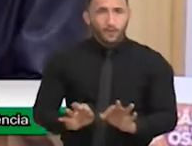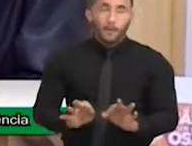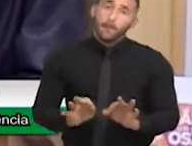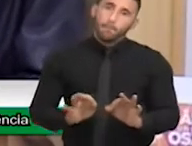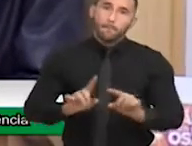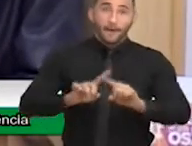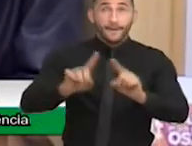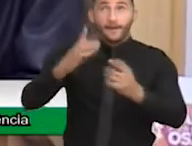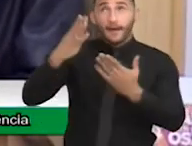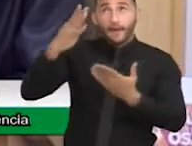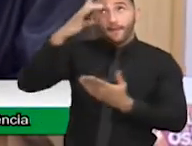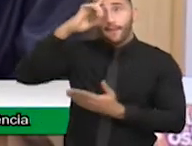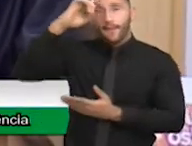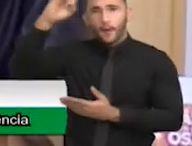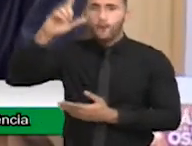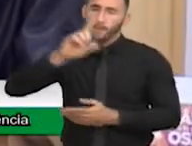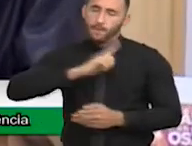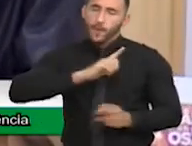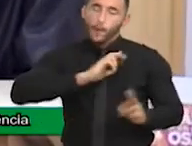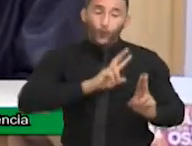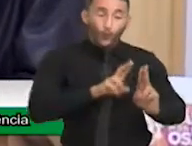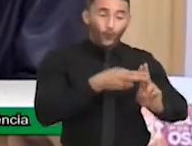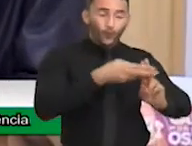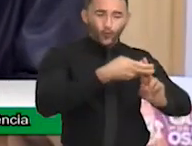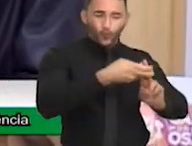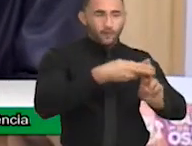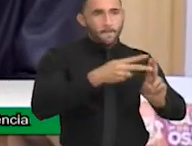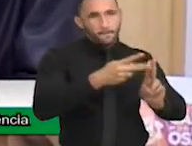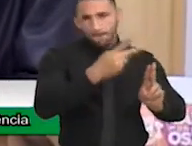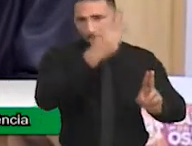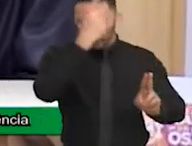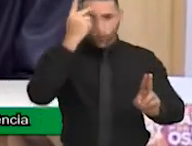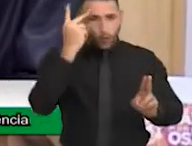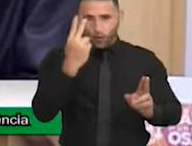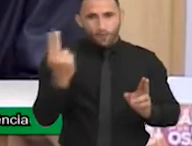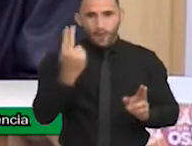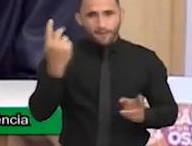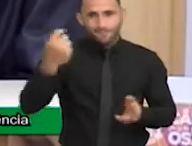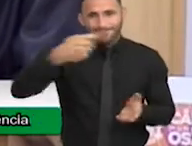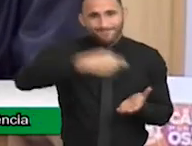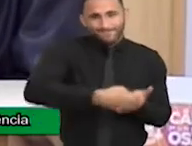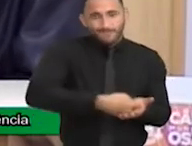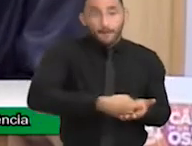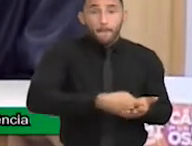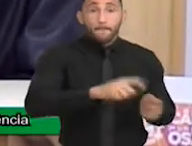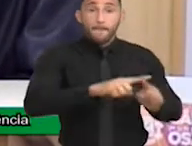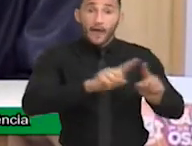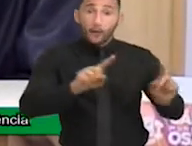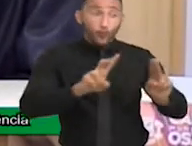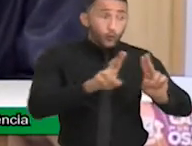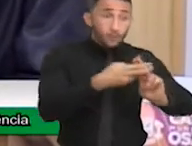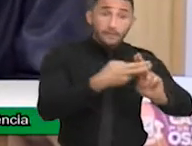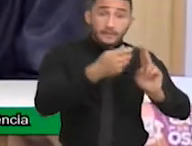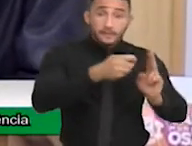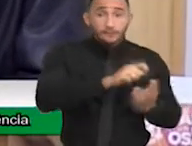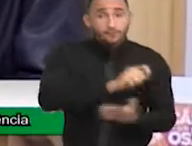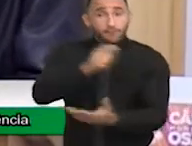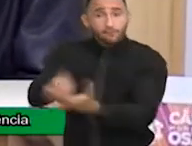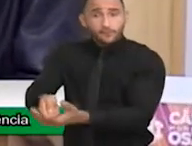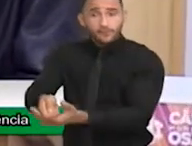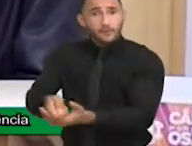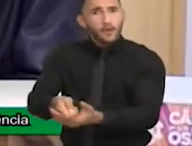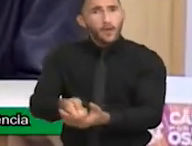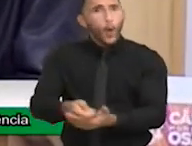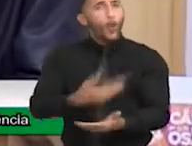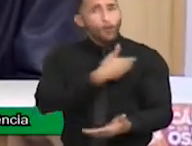Deus, nós temos um, o SUS que é, para quem não pode pagar o privado, o SUS deve cobrir isso, o poder público